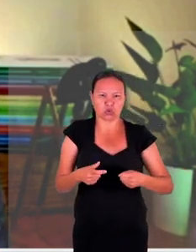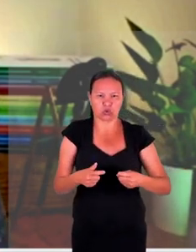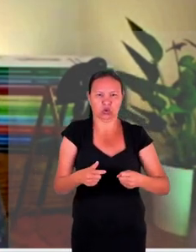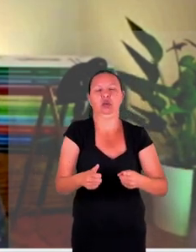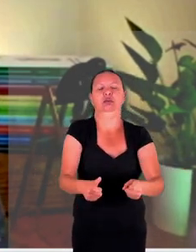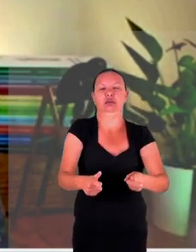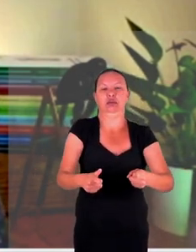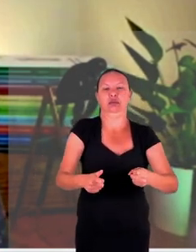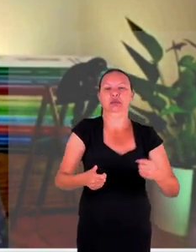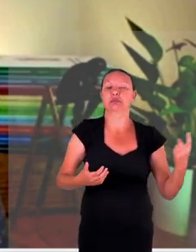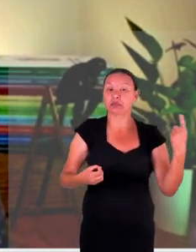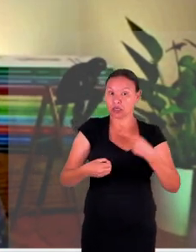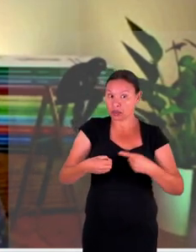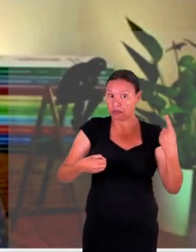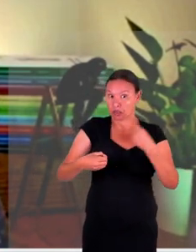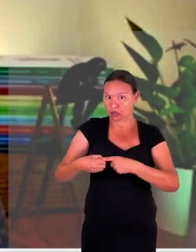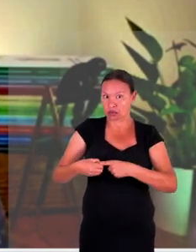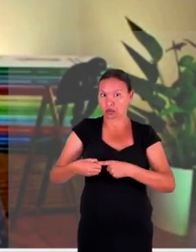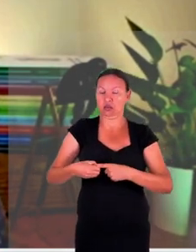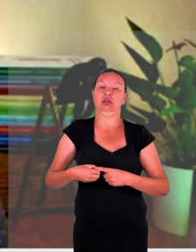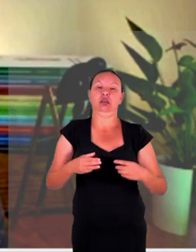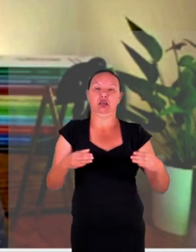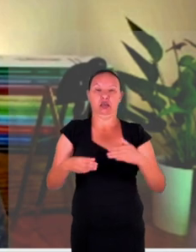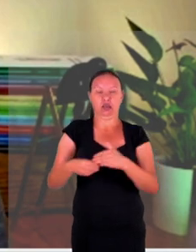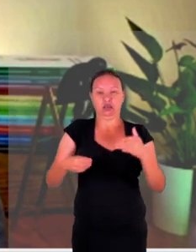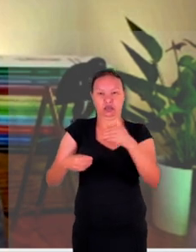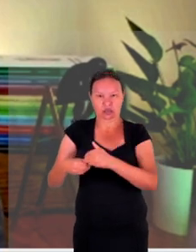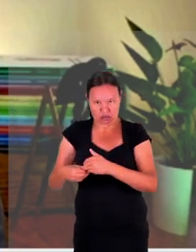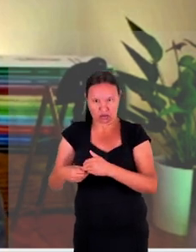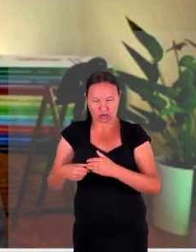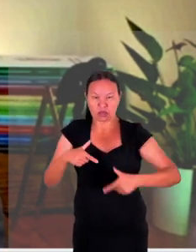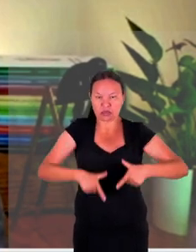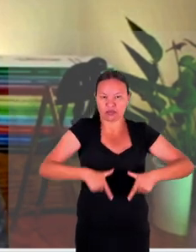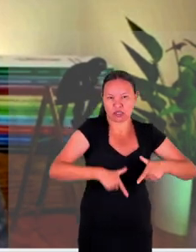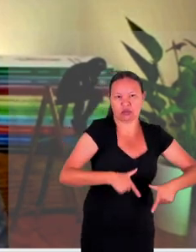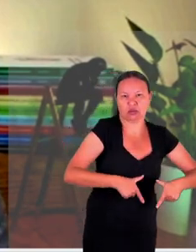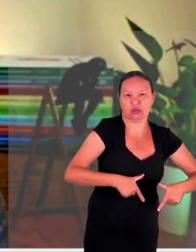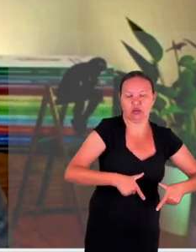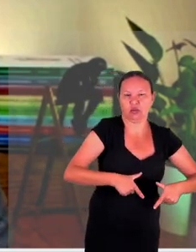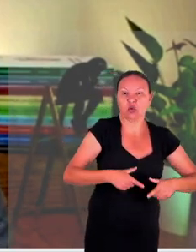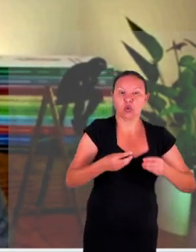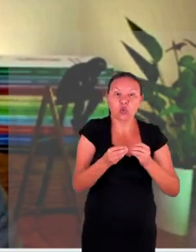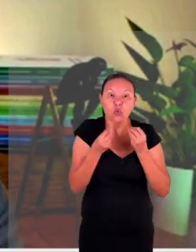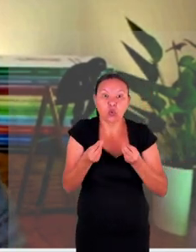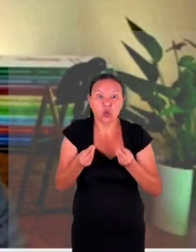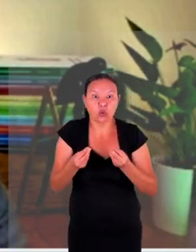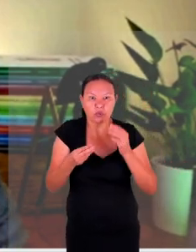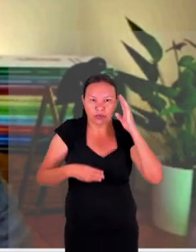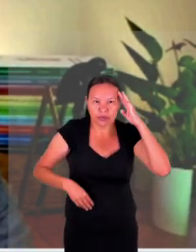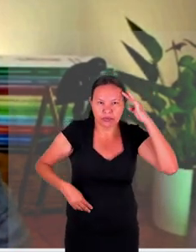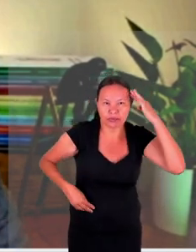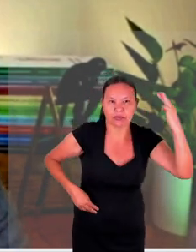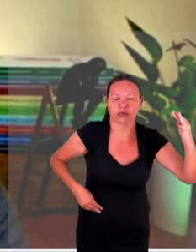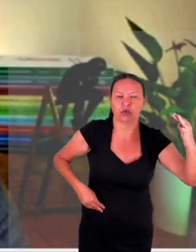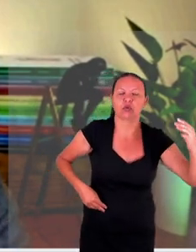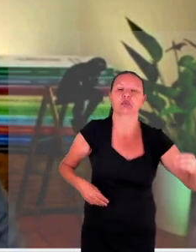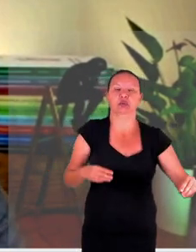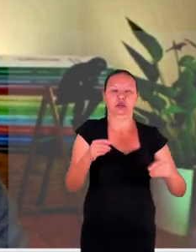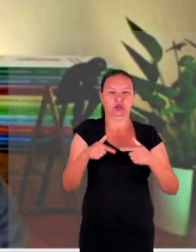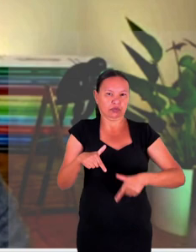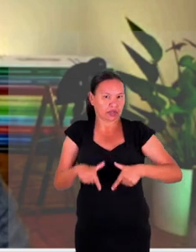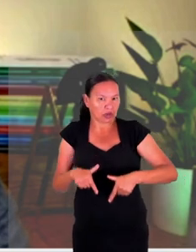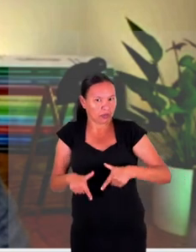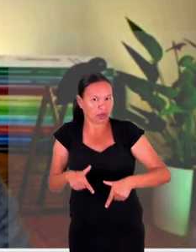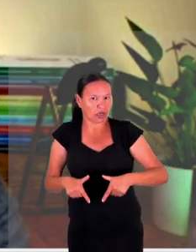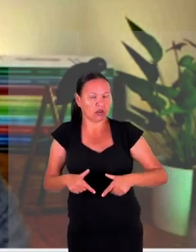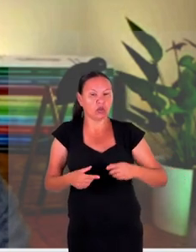a demanda talvez não será apenas de acesso a serviço será de como conhecer o acesso ao serviço de